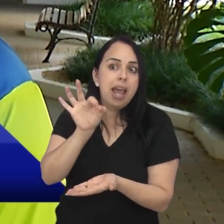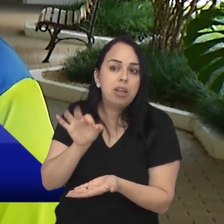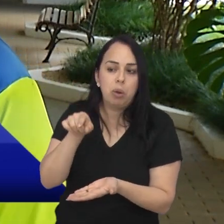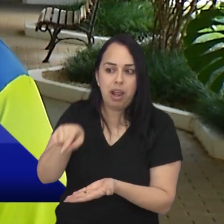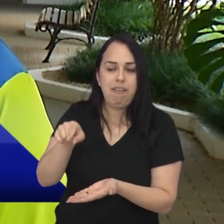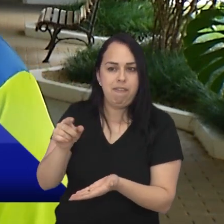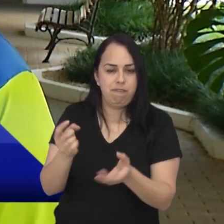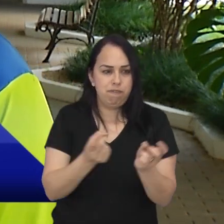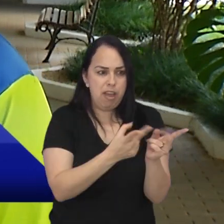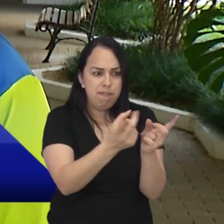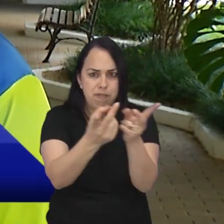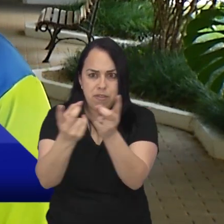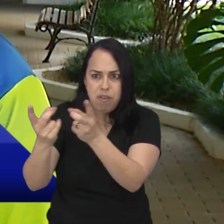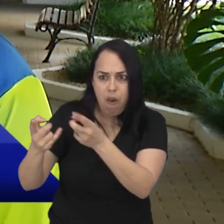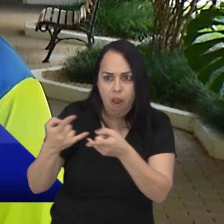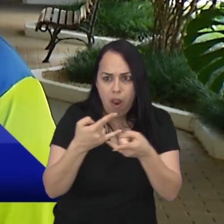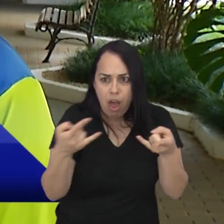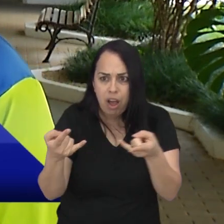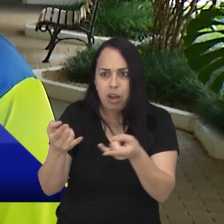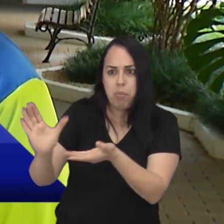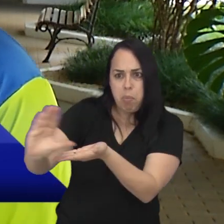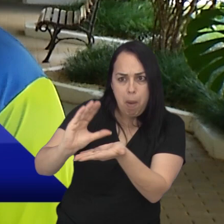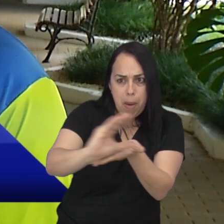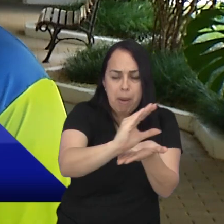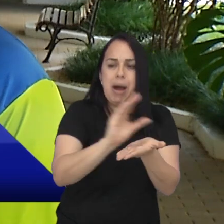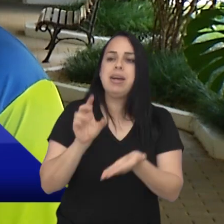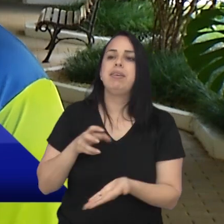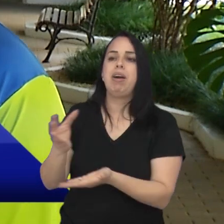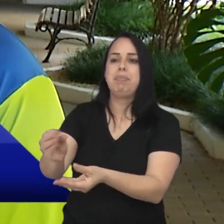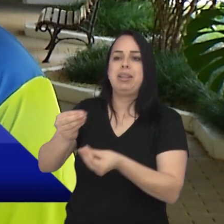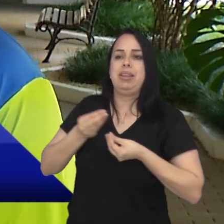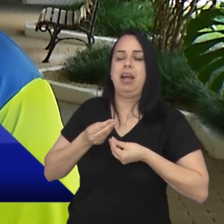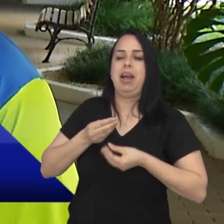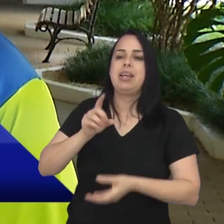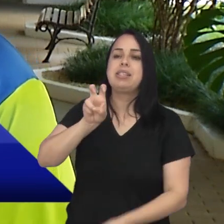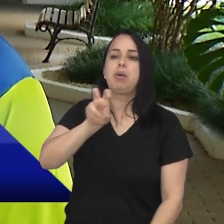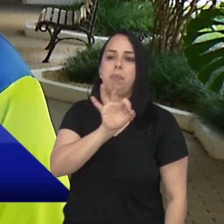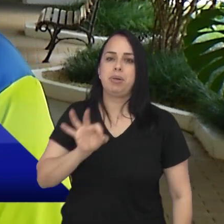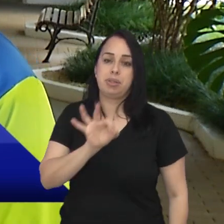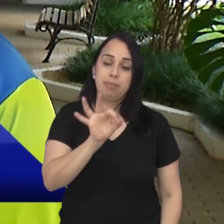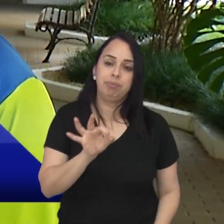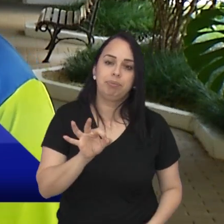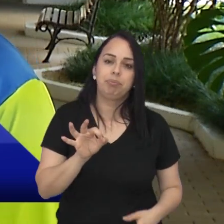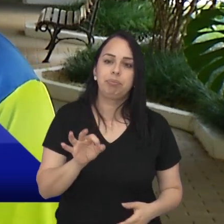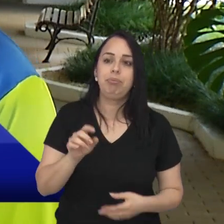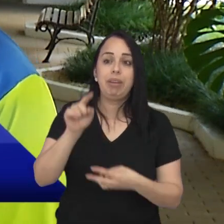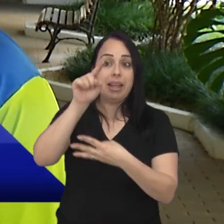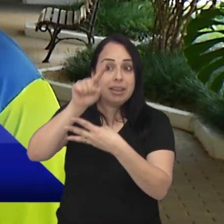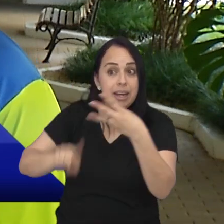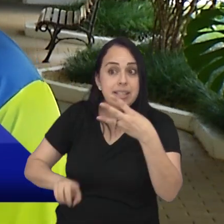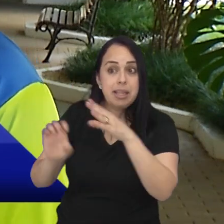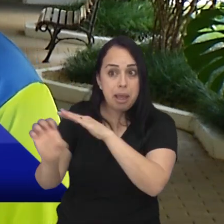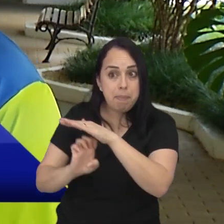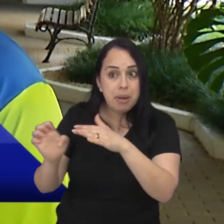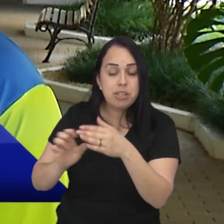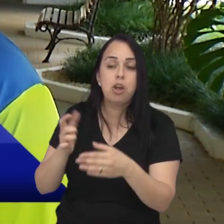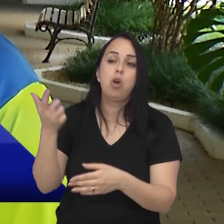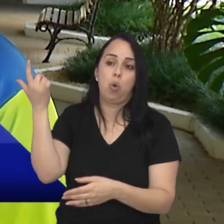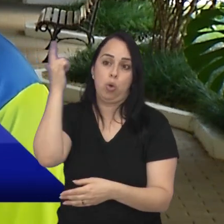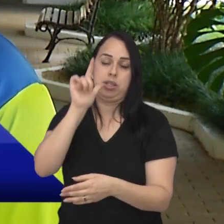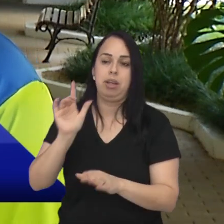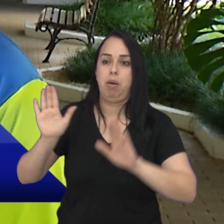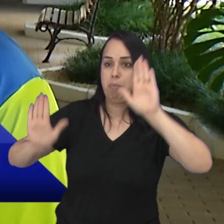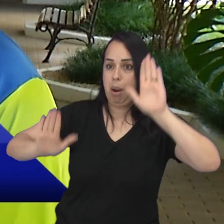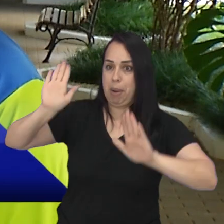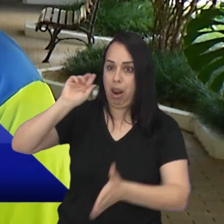do faturamento bruto da empresa que estiver concessionando. Nesse caso, três empresas participaram, então